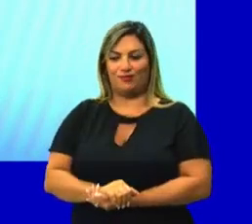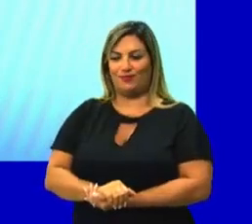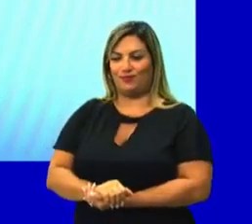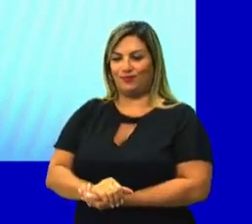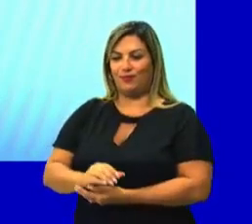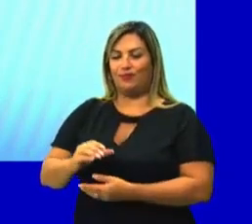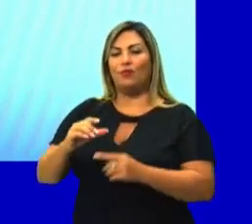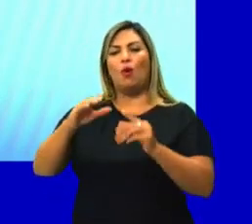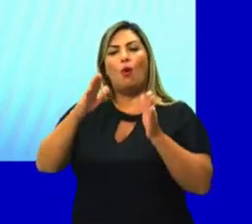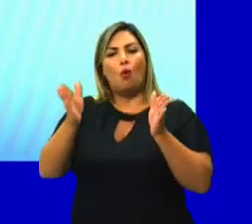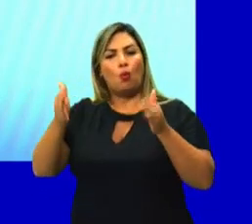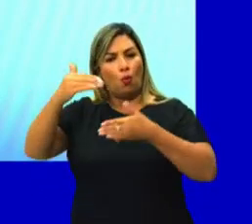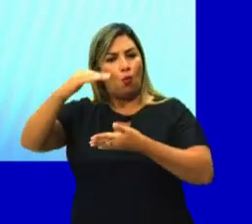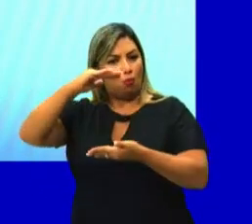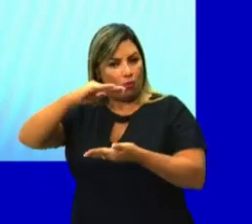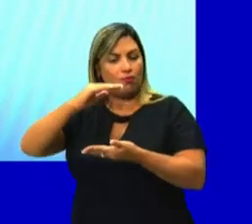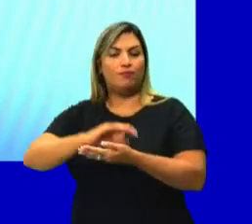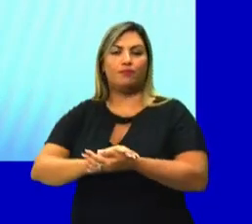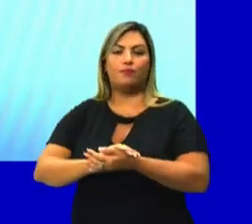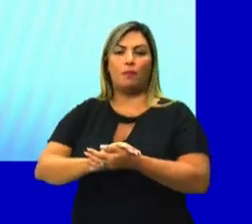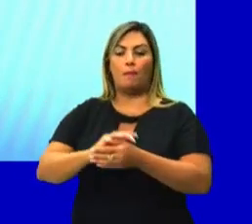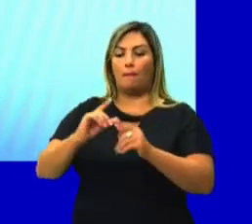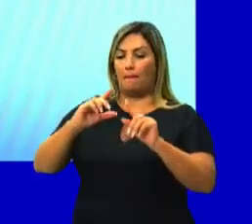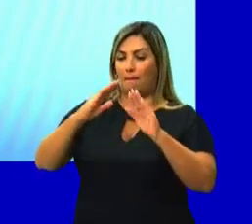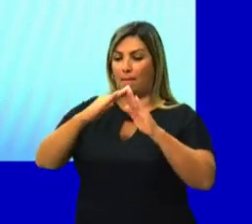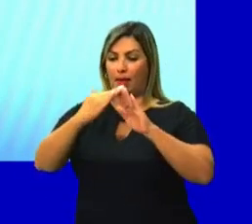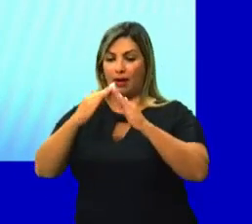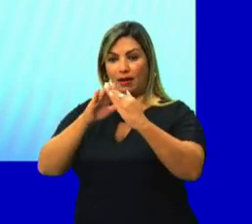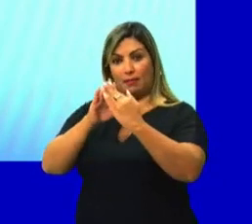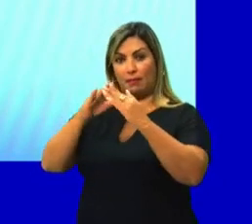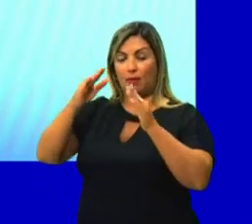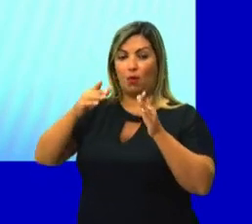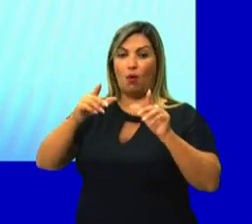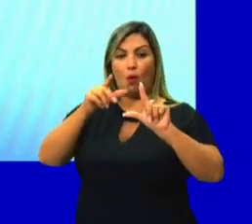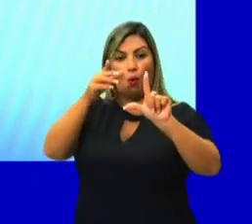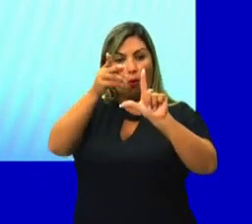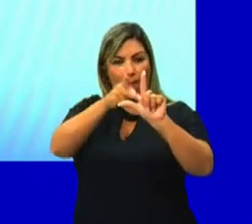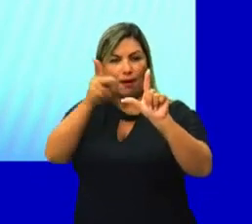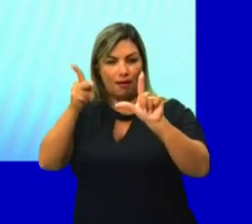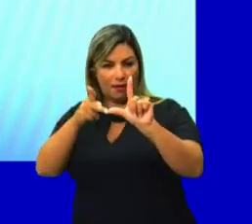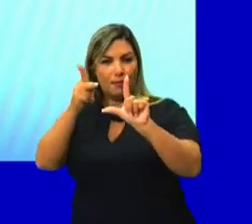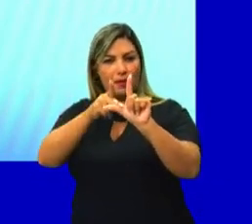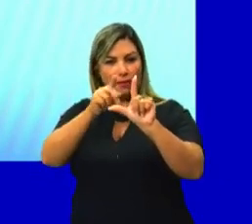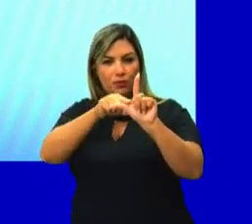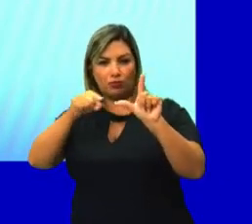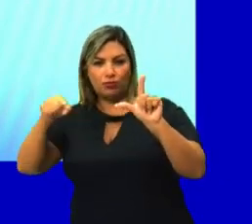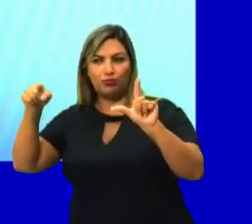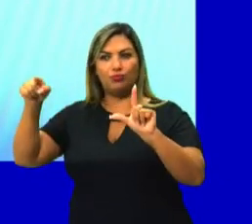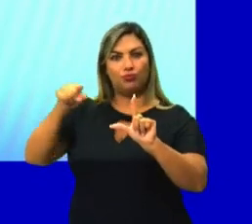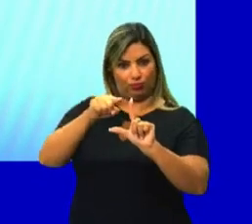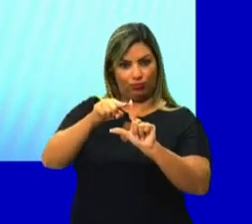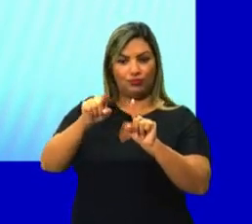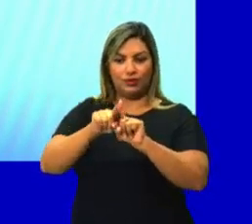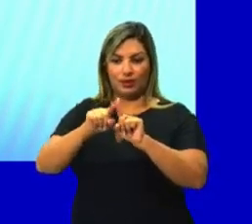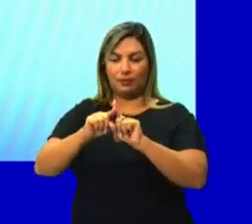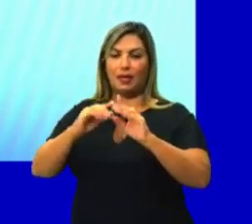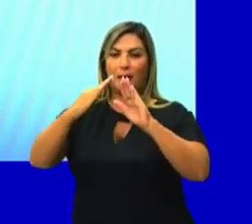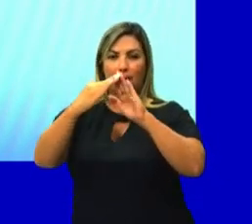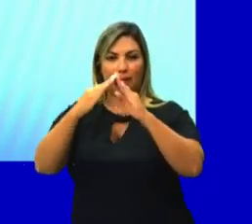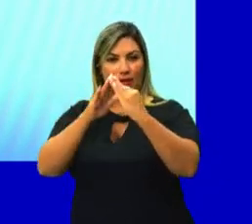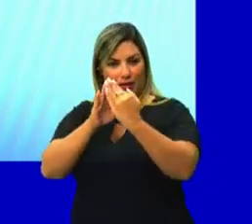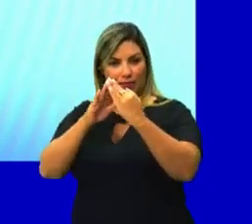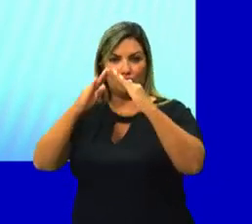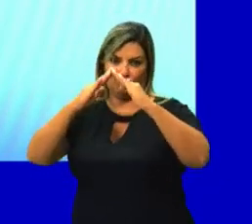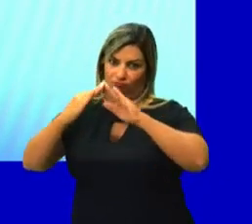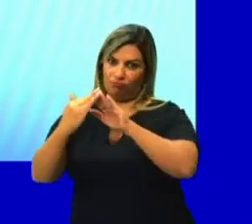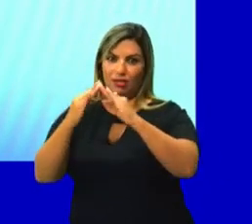trago o cubo, o paralelepípedo e a pirâmide. Podem ver que ele tem os segmentos de restas que formam as